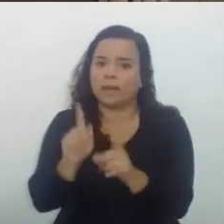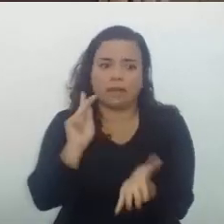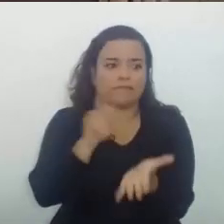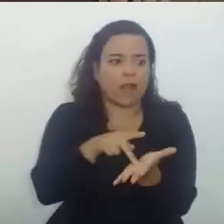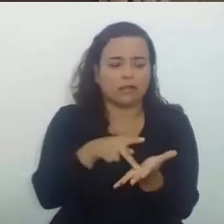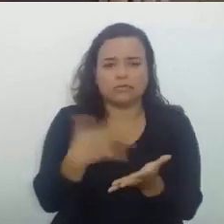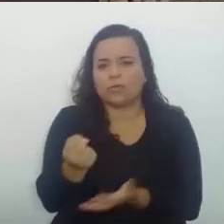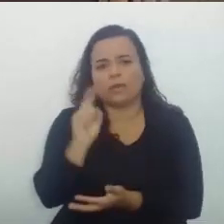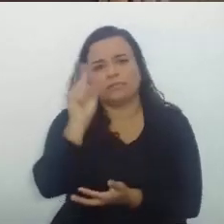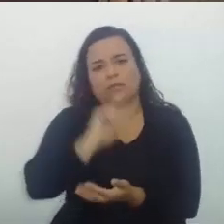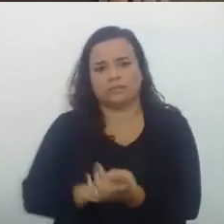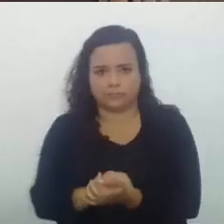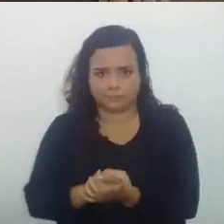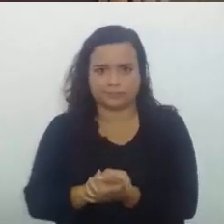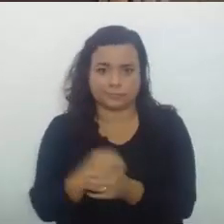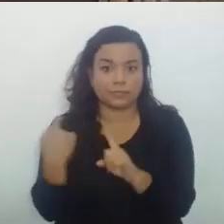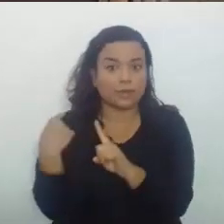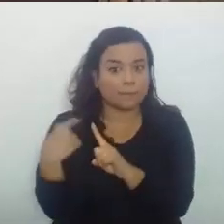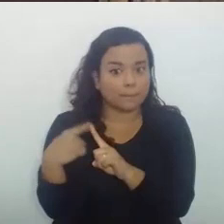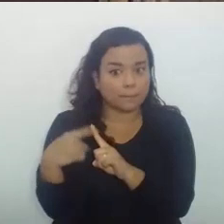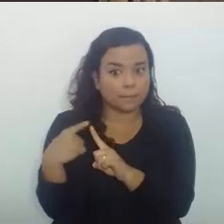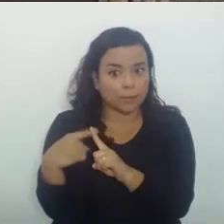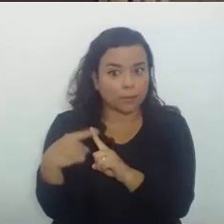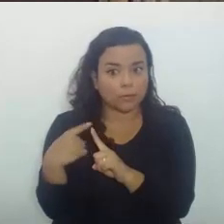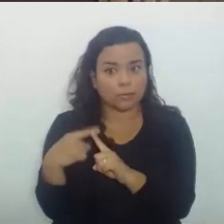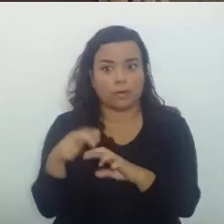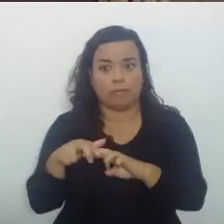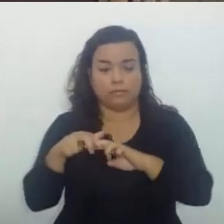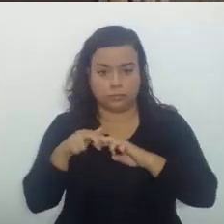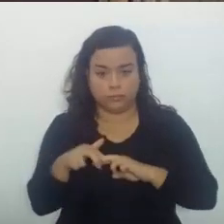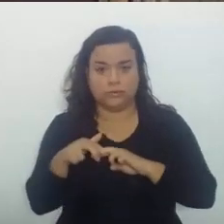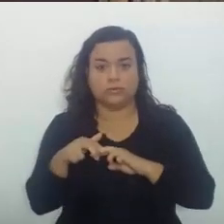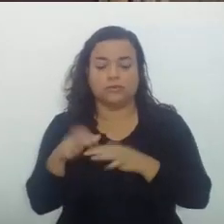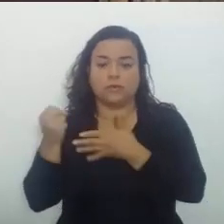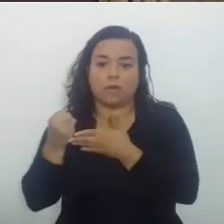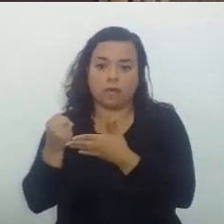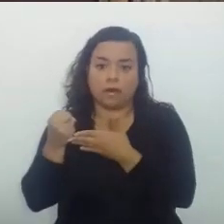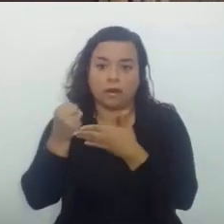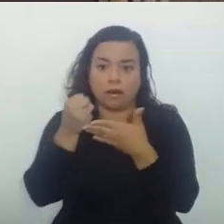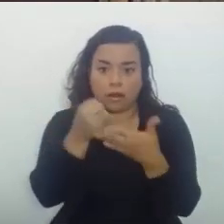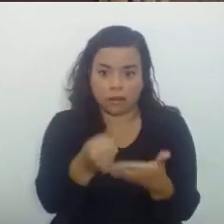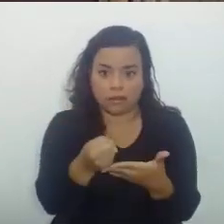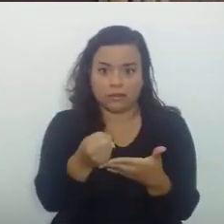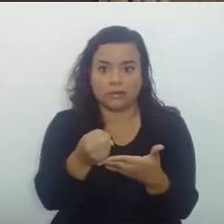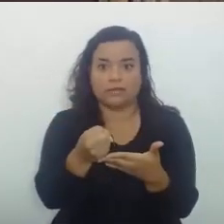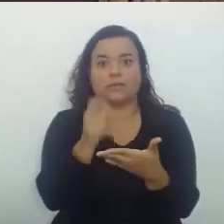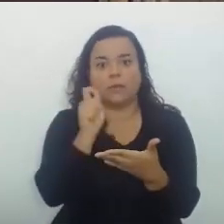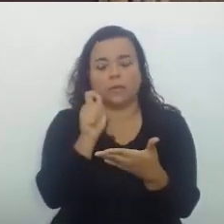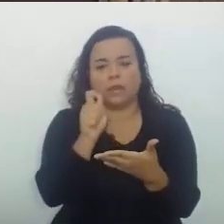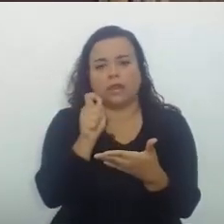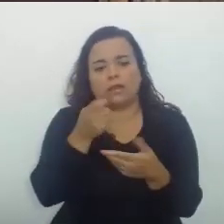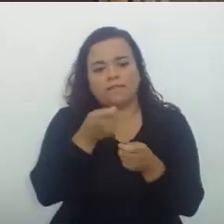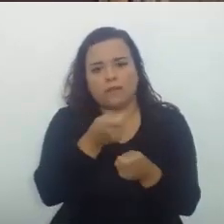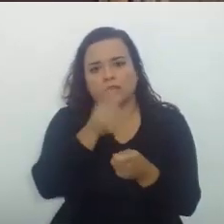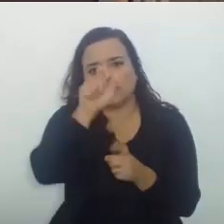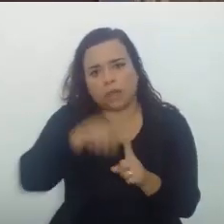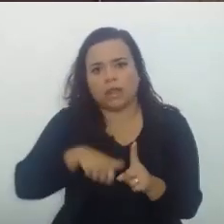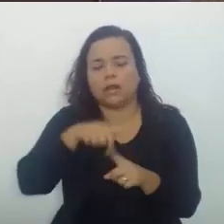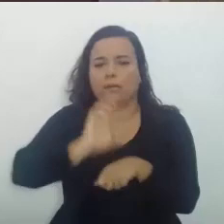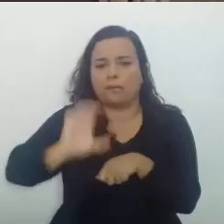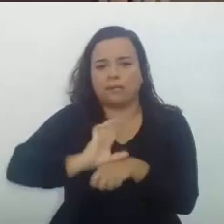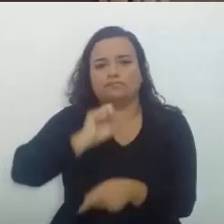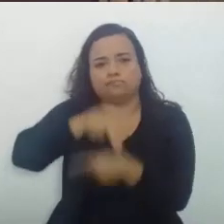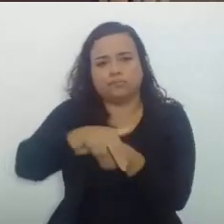Pelo fato De ele ter Levado Ter sido levado A fazer o curso O risco É não eliminar